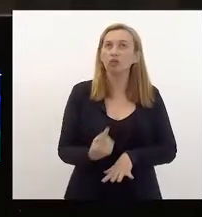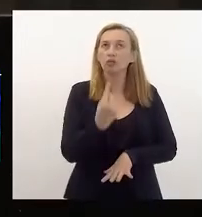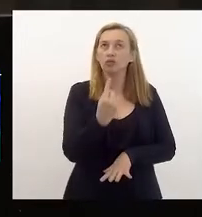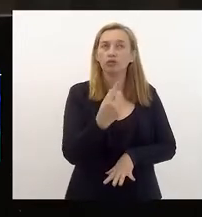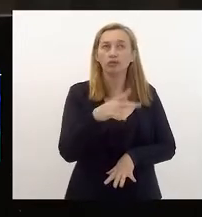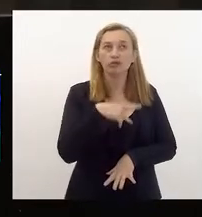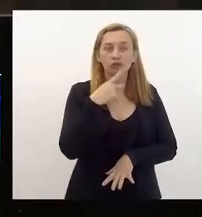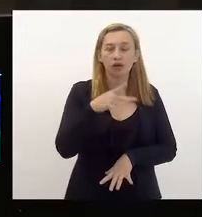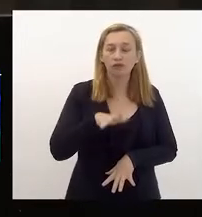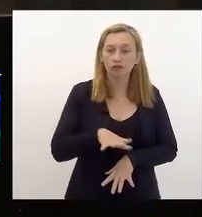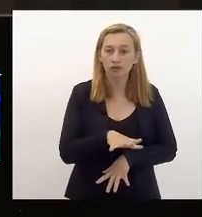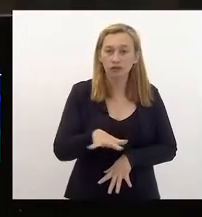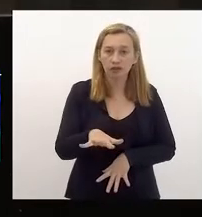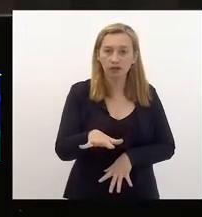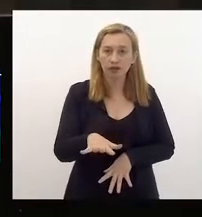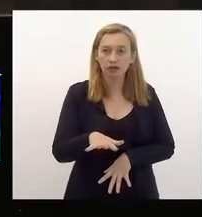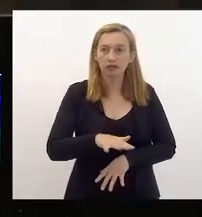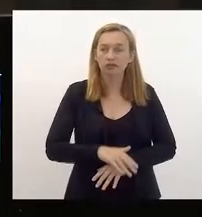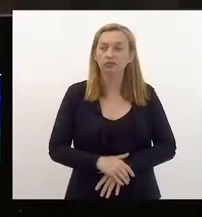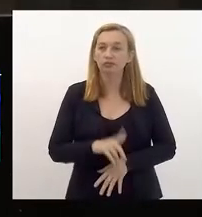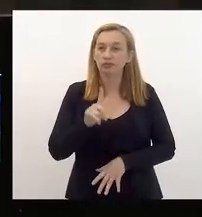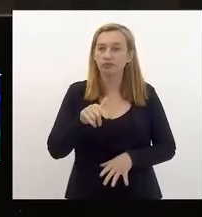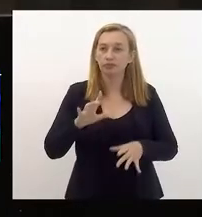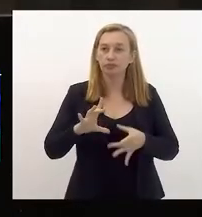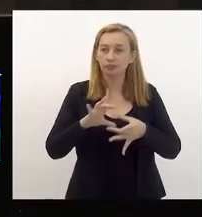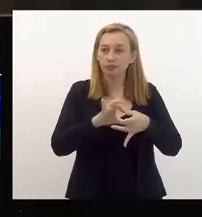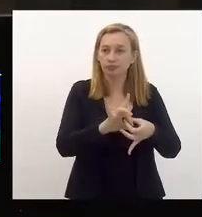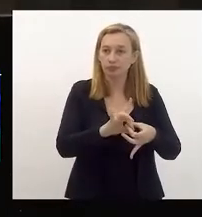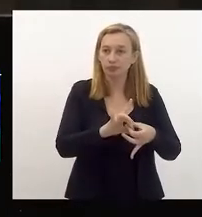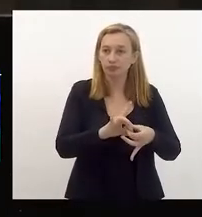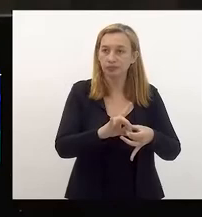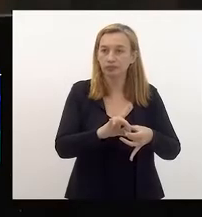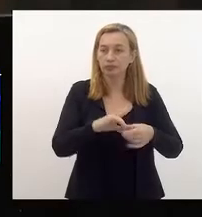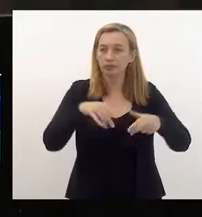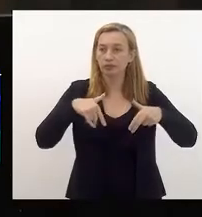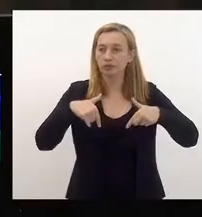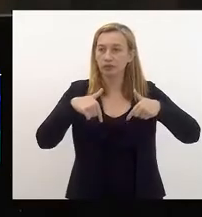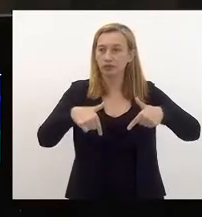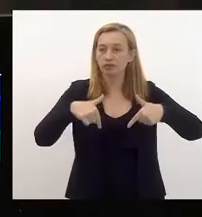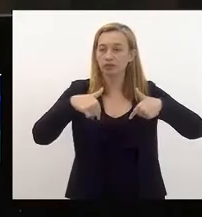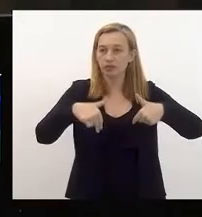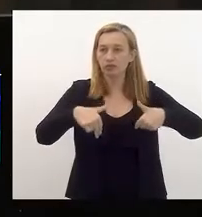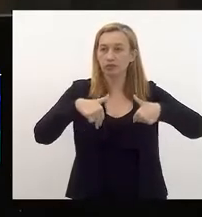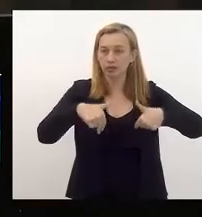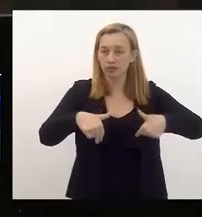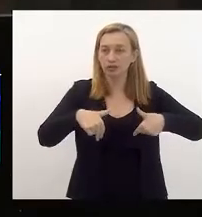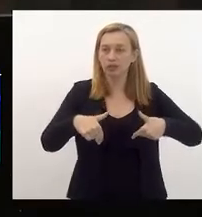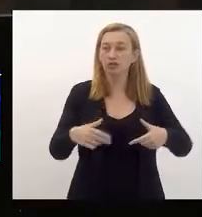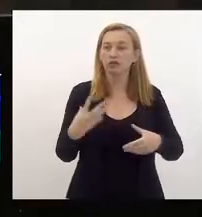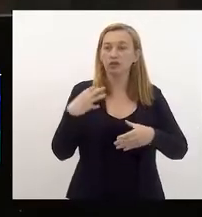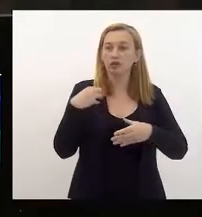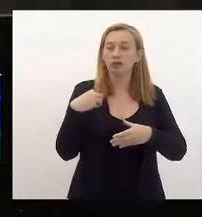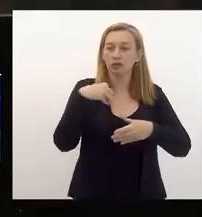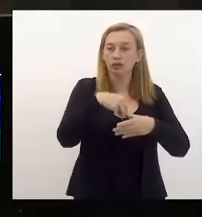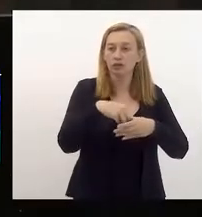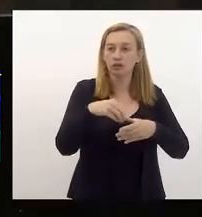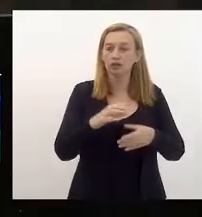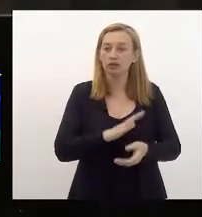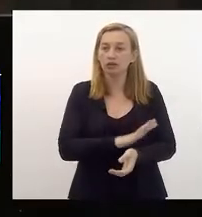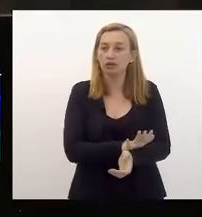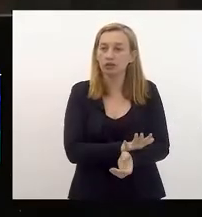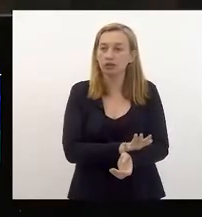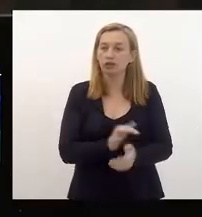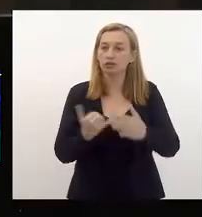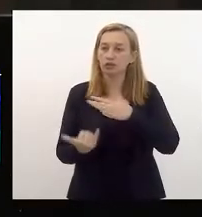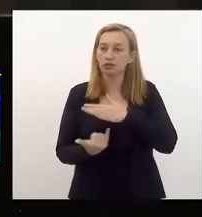favelas é atrelada à militarização e à reiteração do racismo institucional.